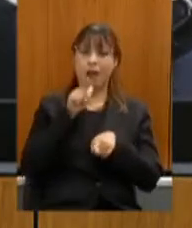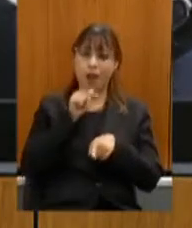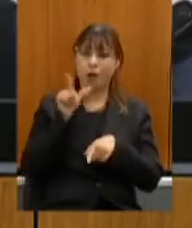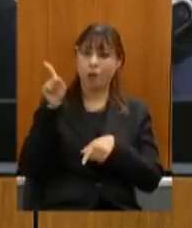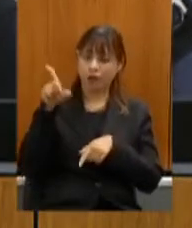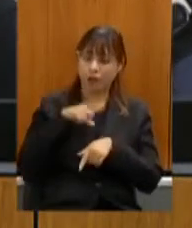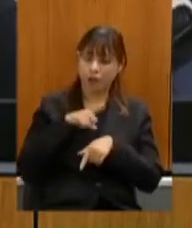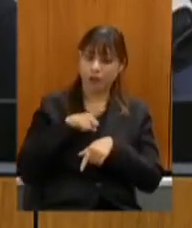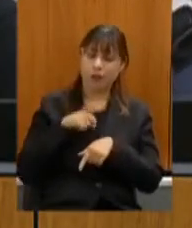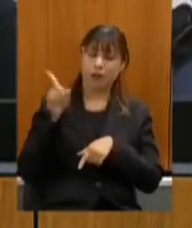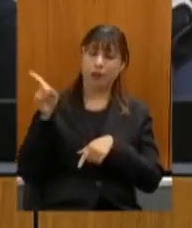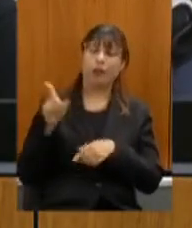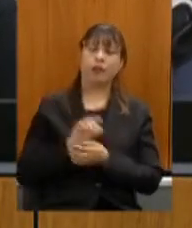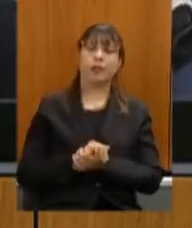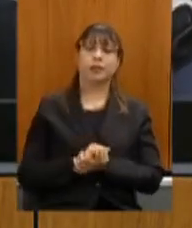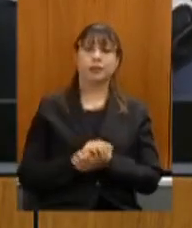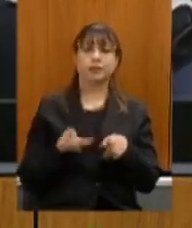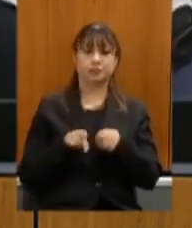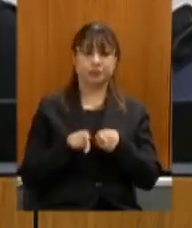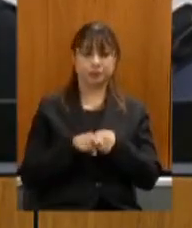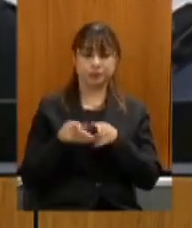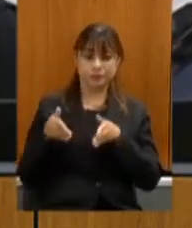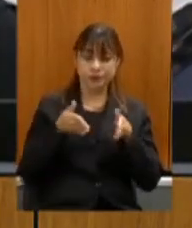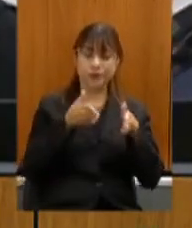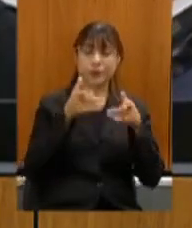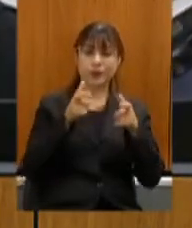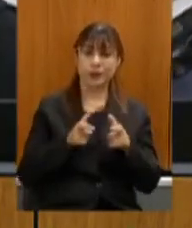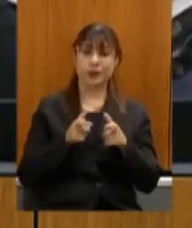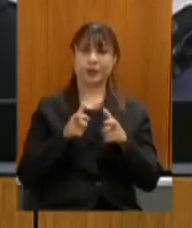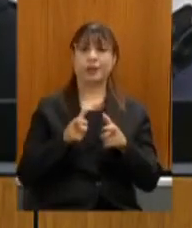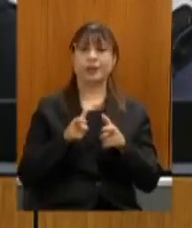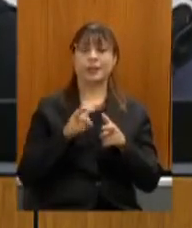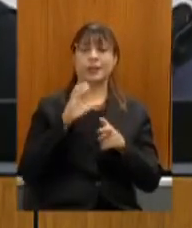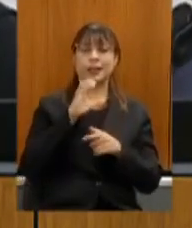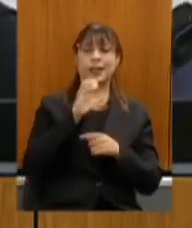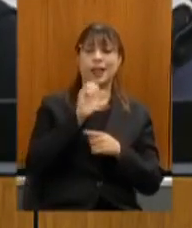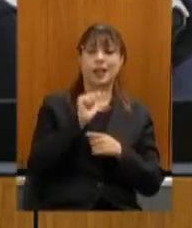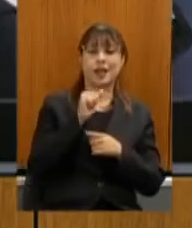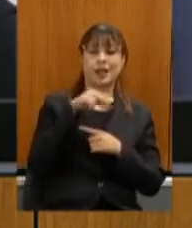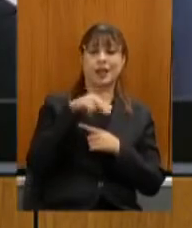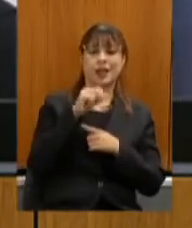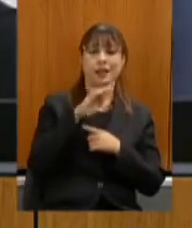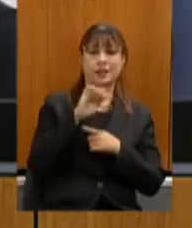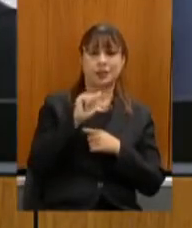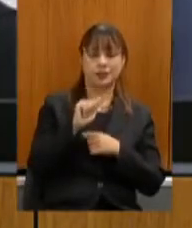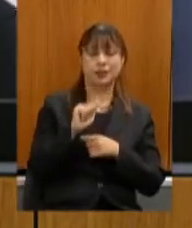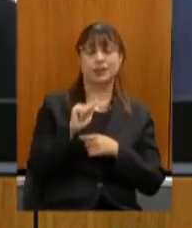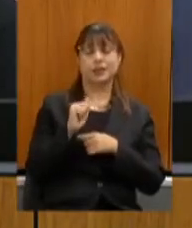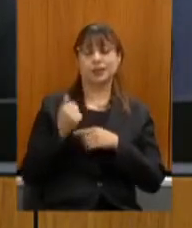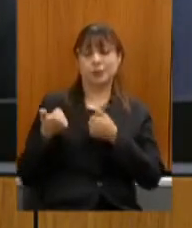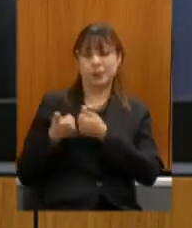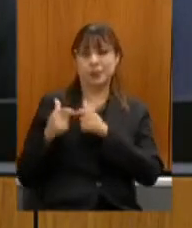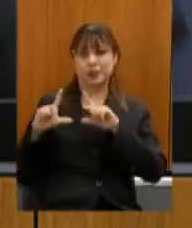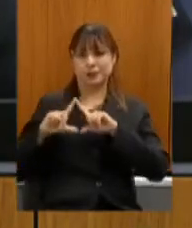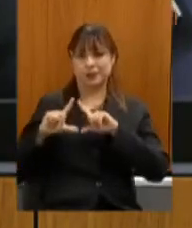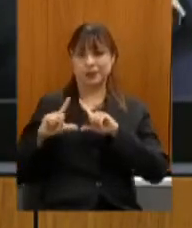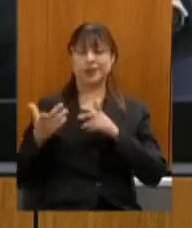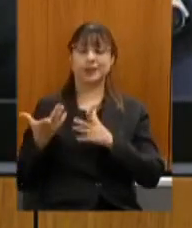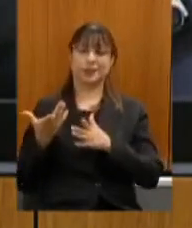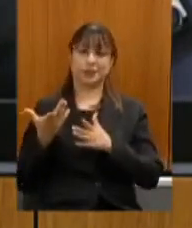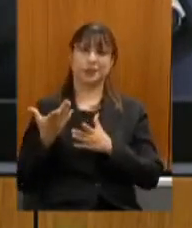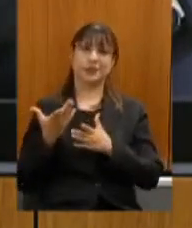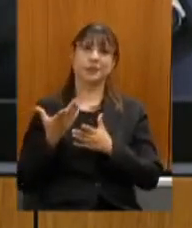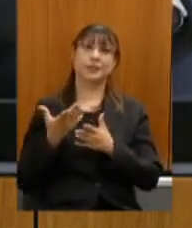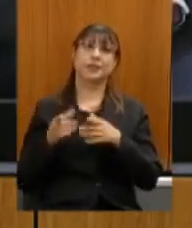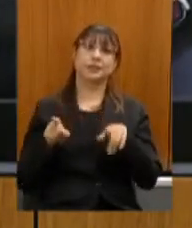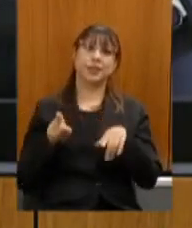também do circuito da Canastra que está lá ao lado do Triângulo Mineiro que é também um dos circuitos mais visitados do